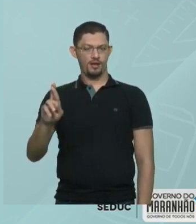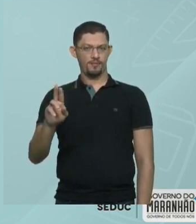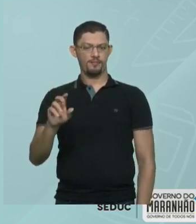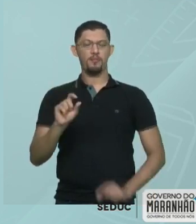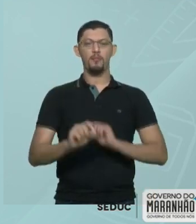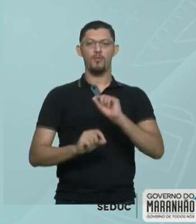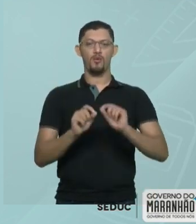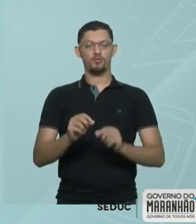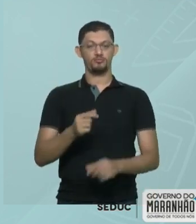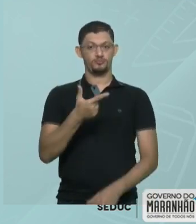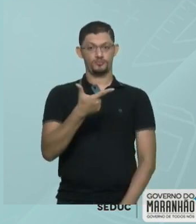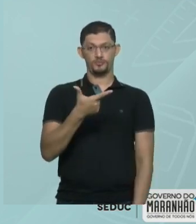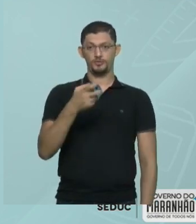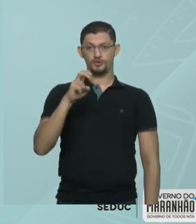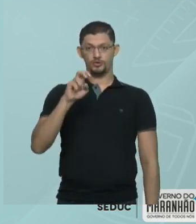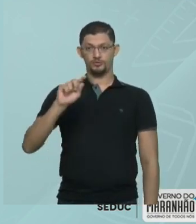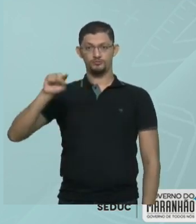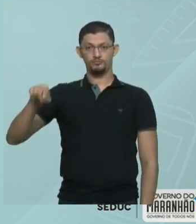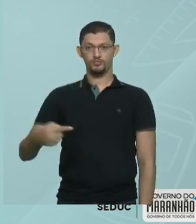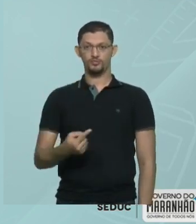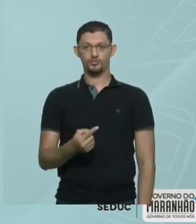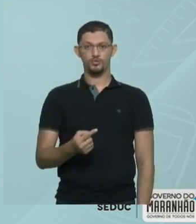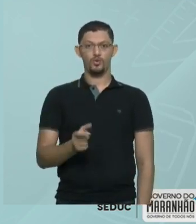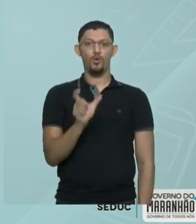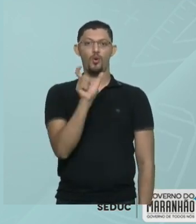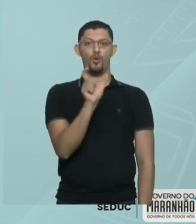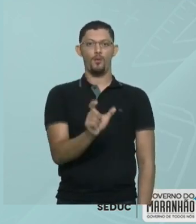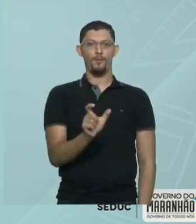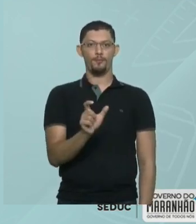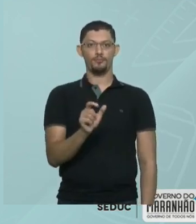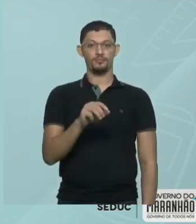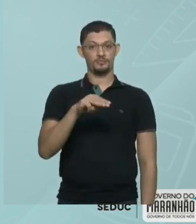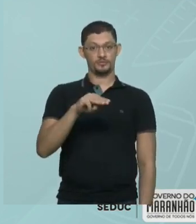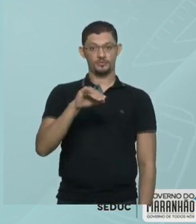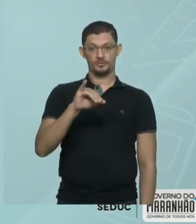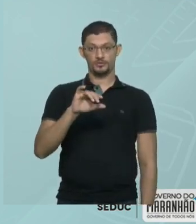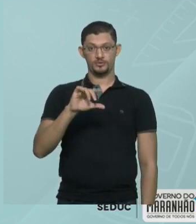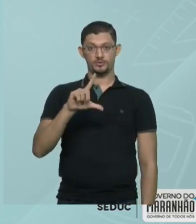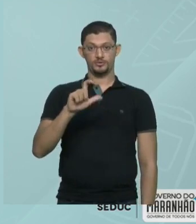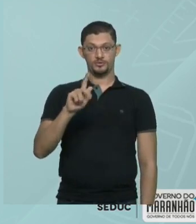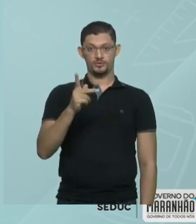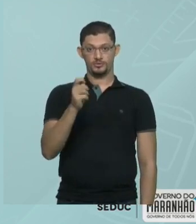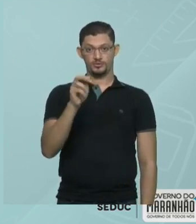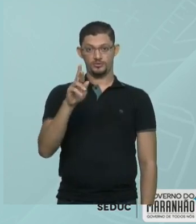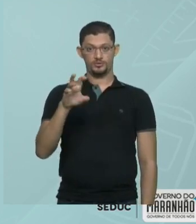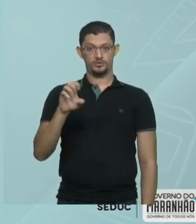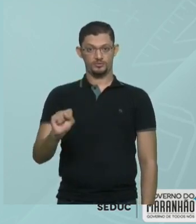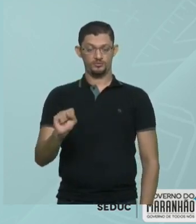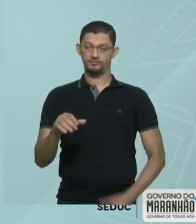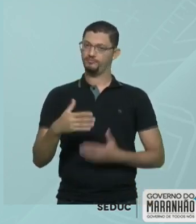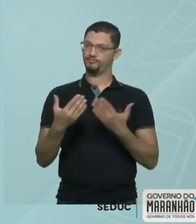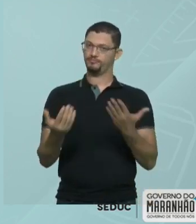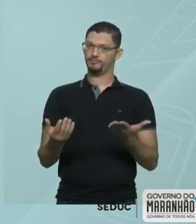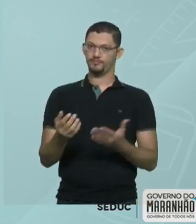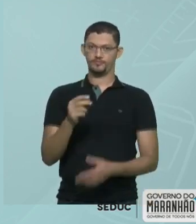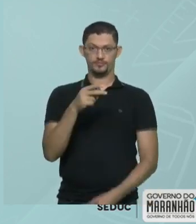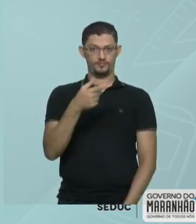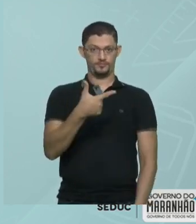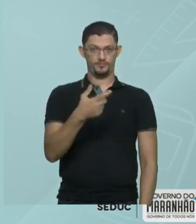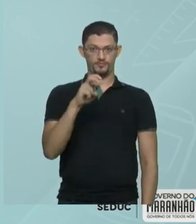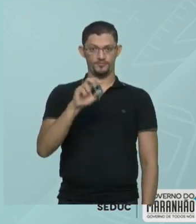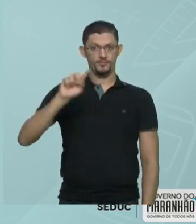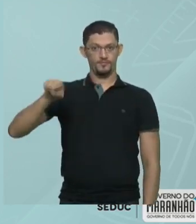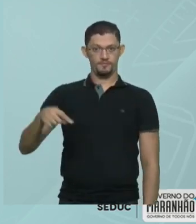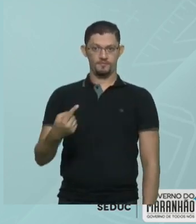Porque esse 25 está onde? Na classe dos milhares. Logo, esse 25 é 25 mil.